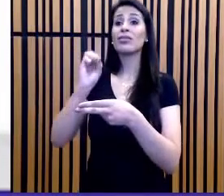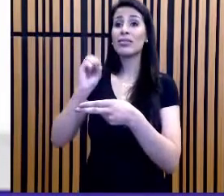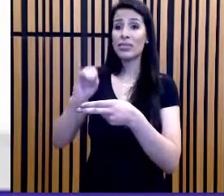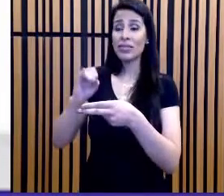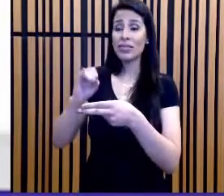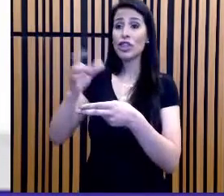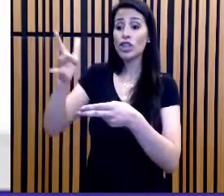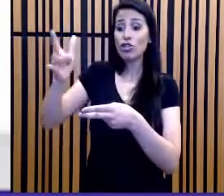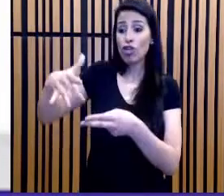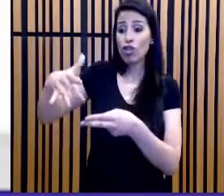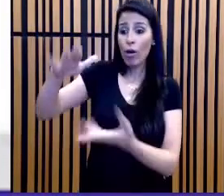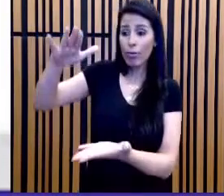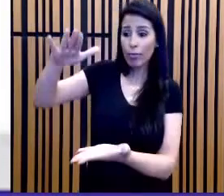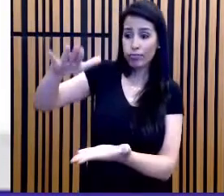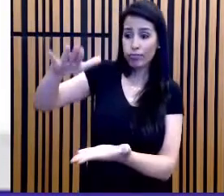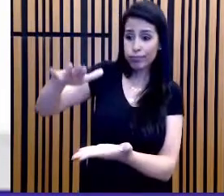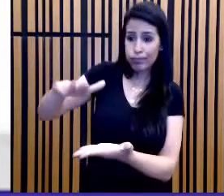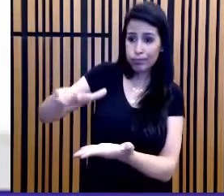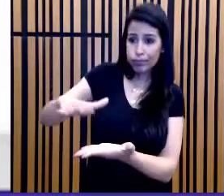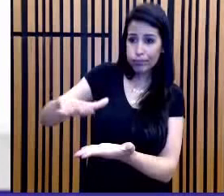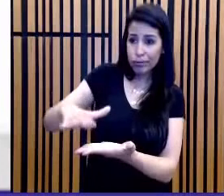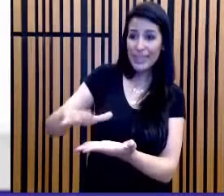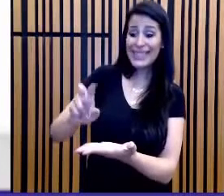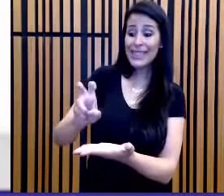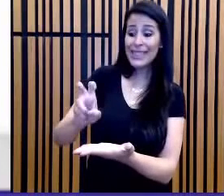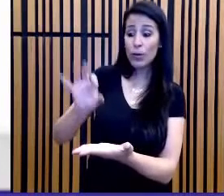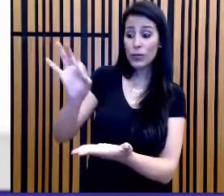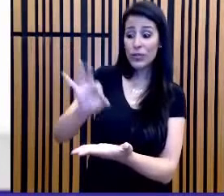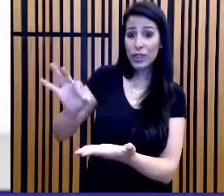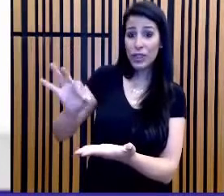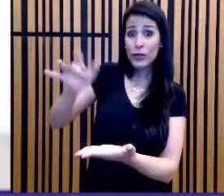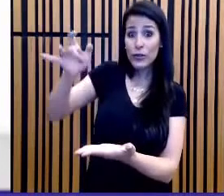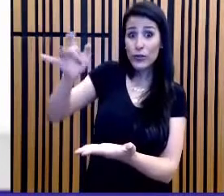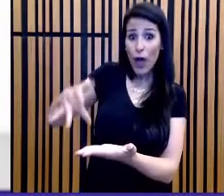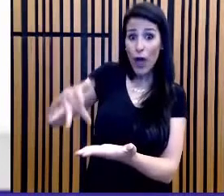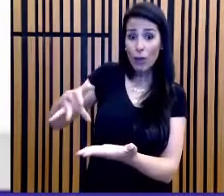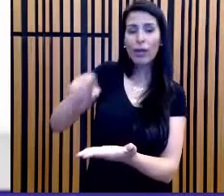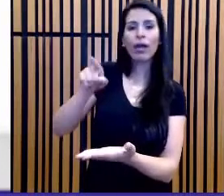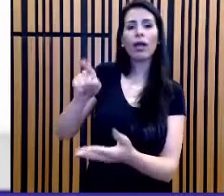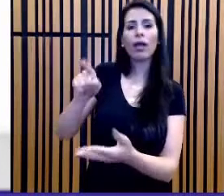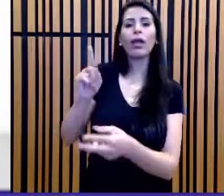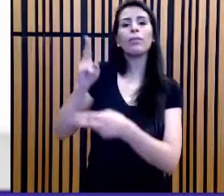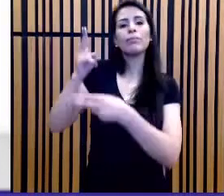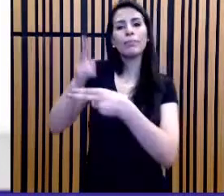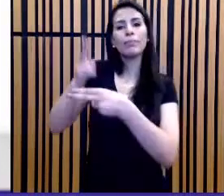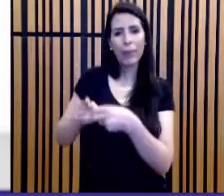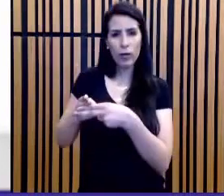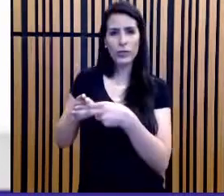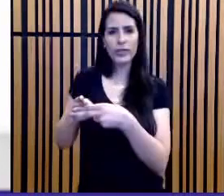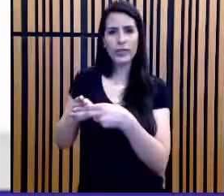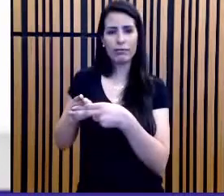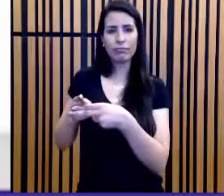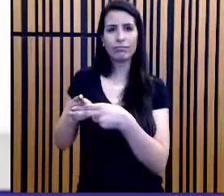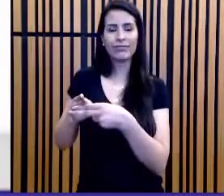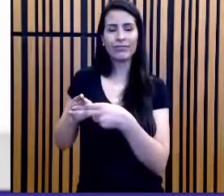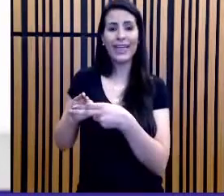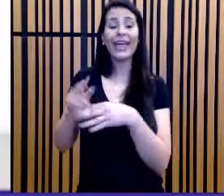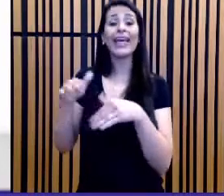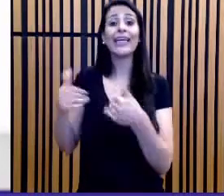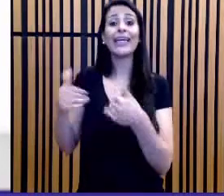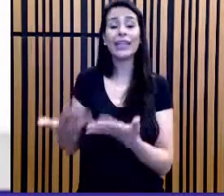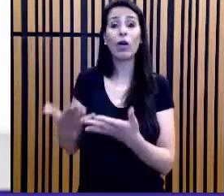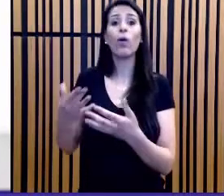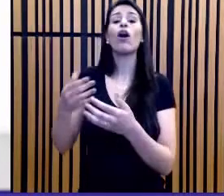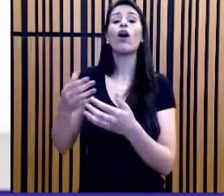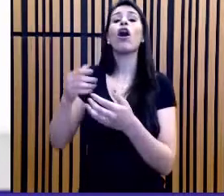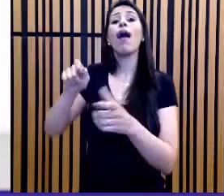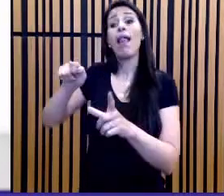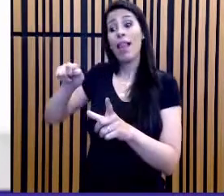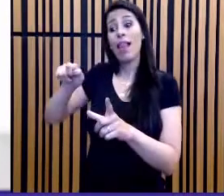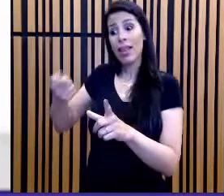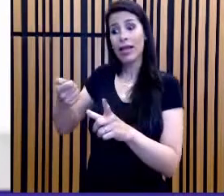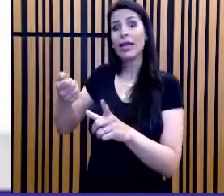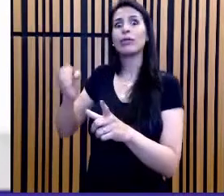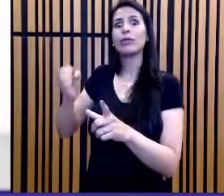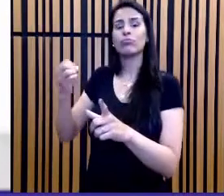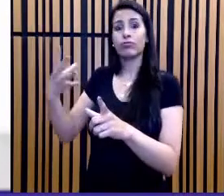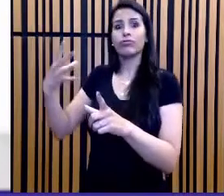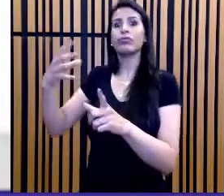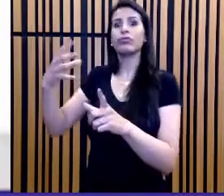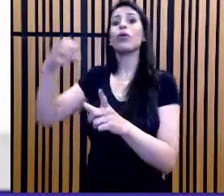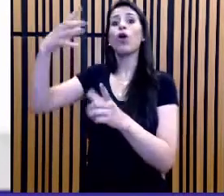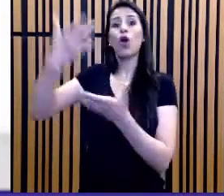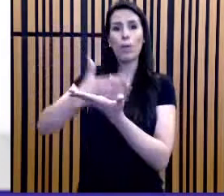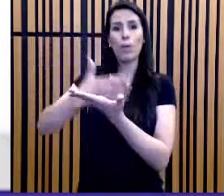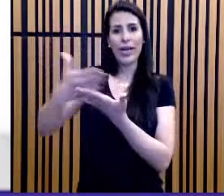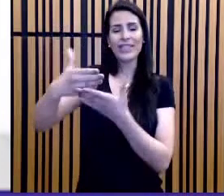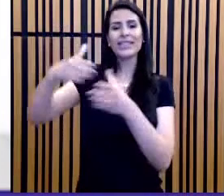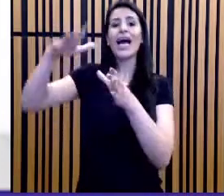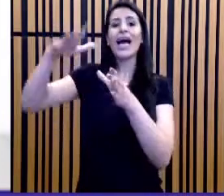caixa é 5% do volume total para reabastecimento, certo? Então, a gente aciona o sistema, a água começa a ser escoada às